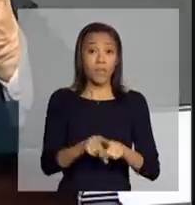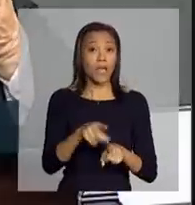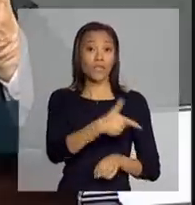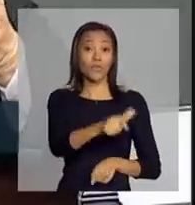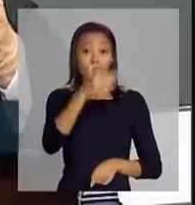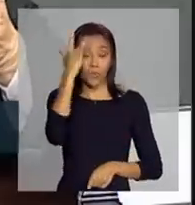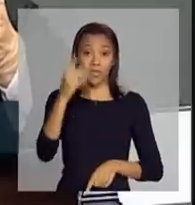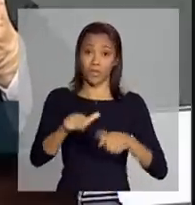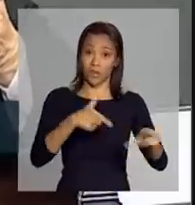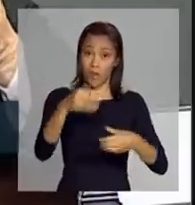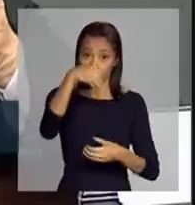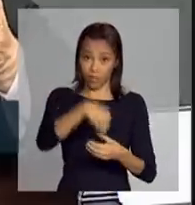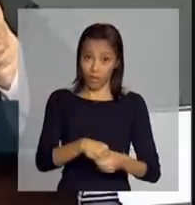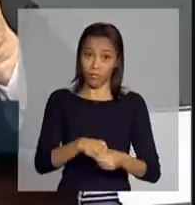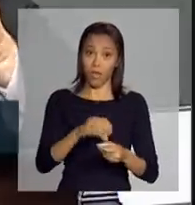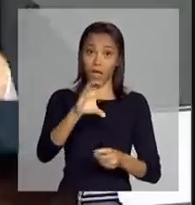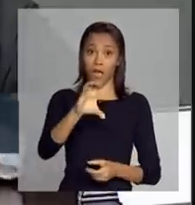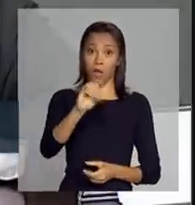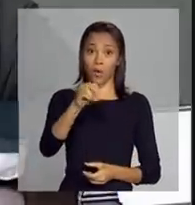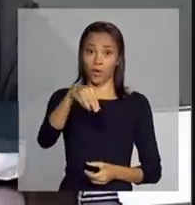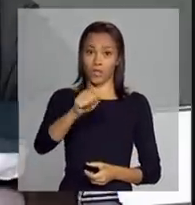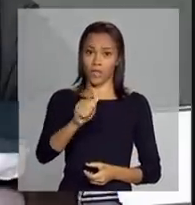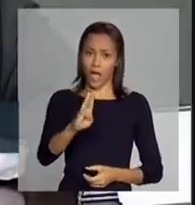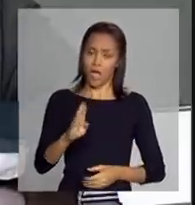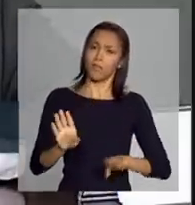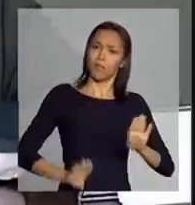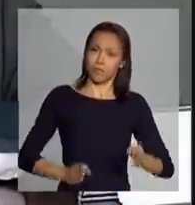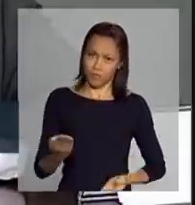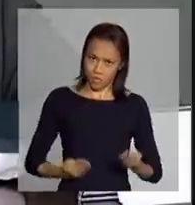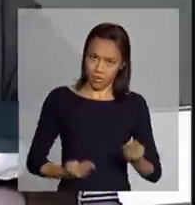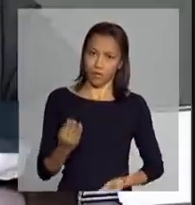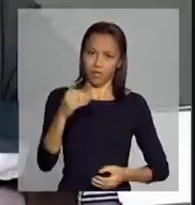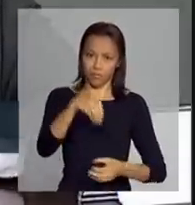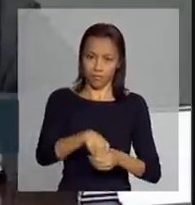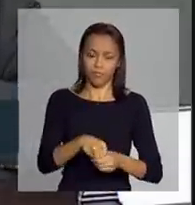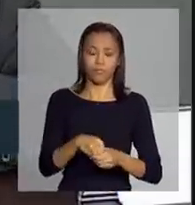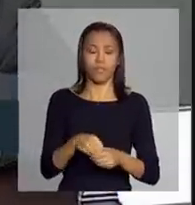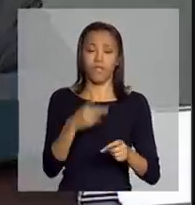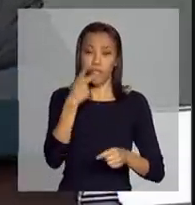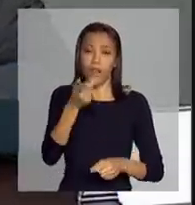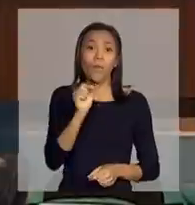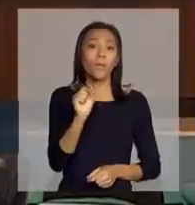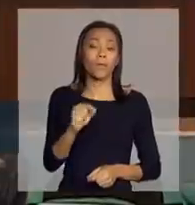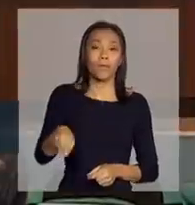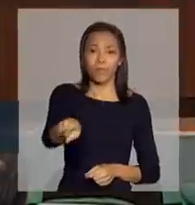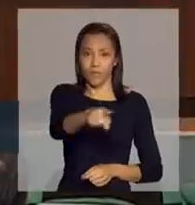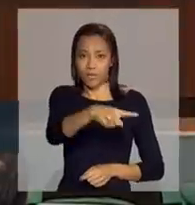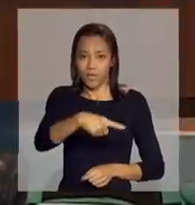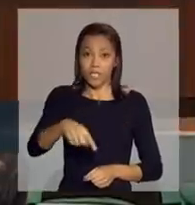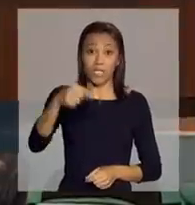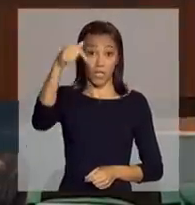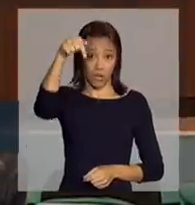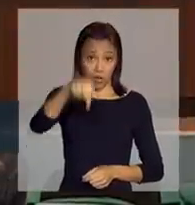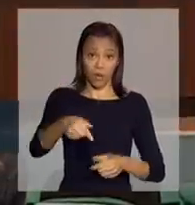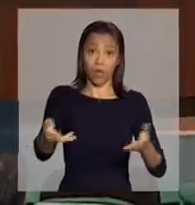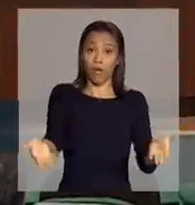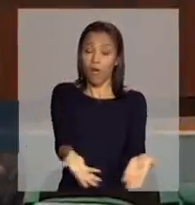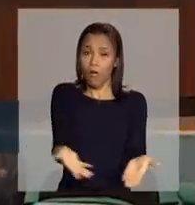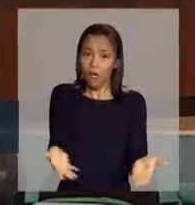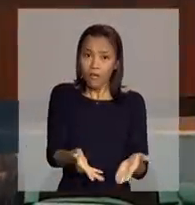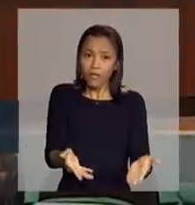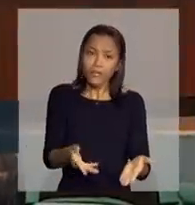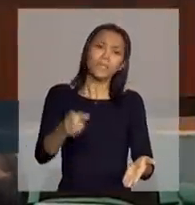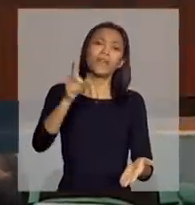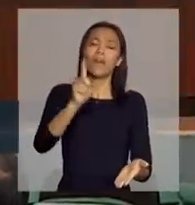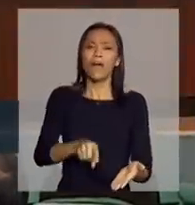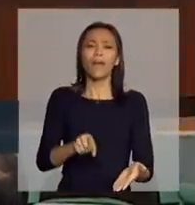Conab, da pessoa do Sérgio, que é da Asnab, e dizer que este ato tem